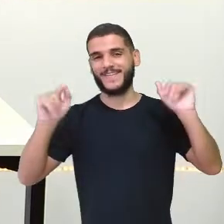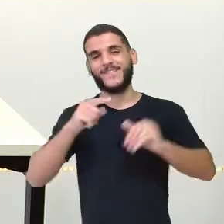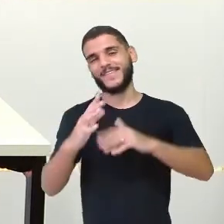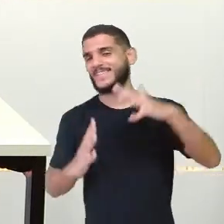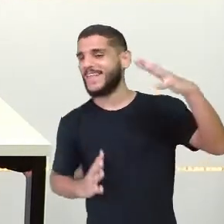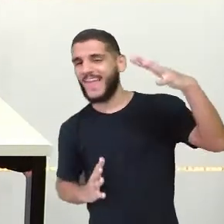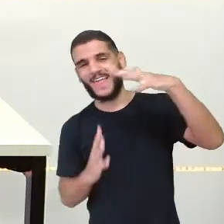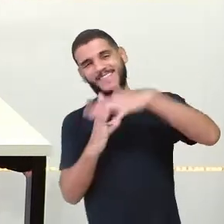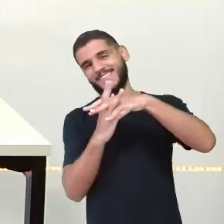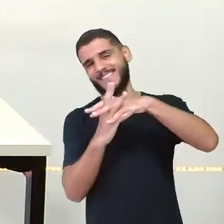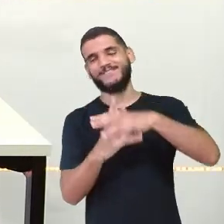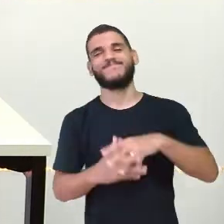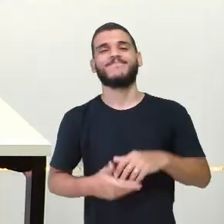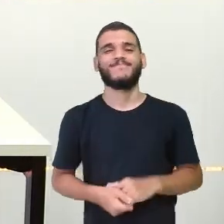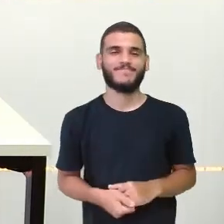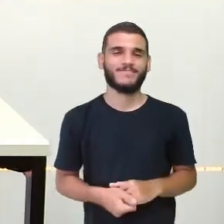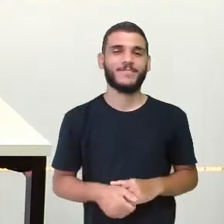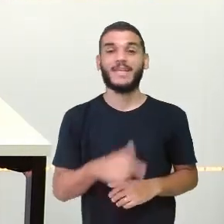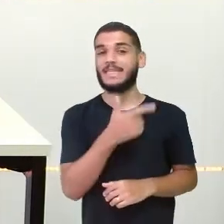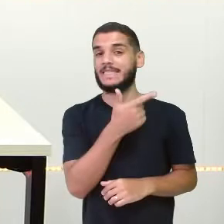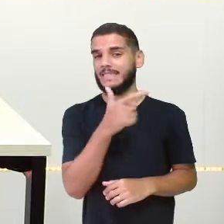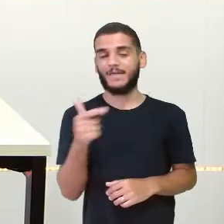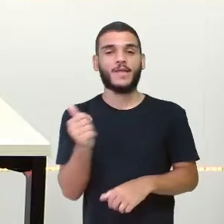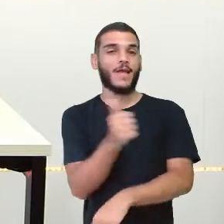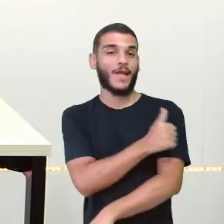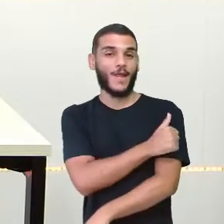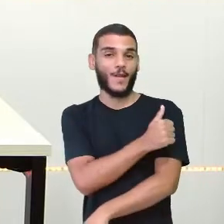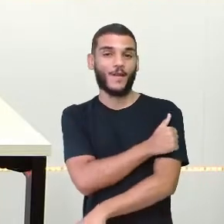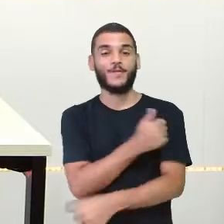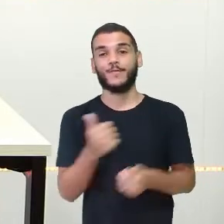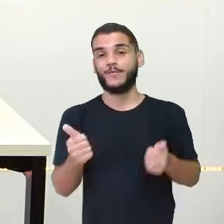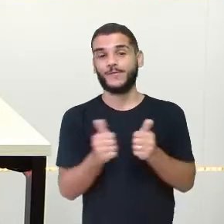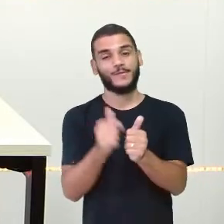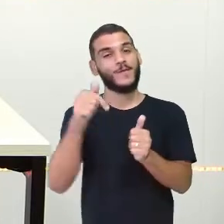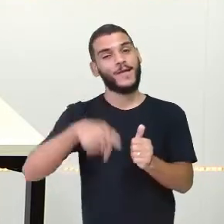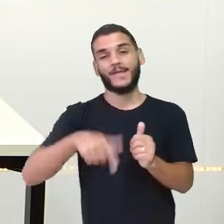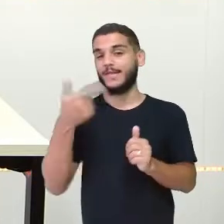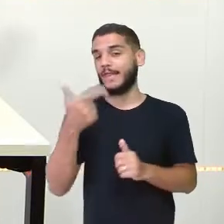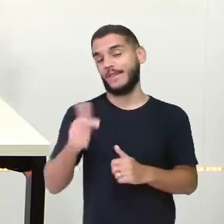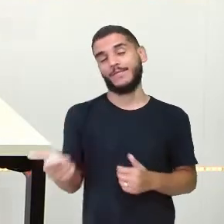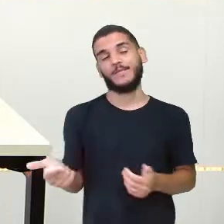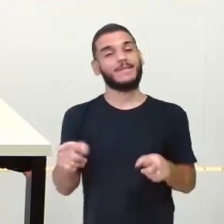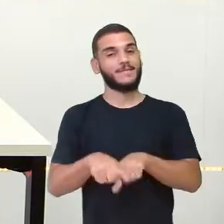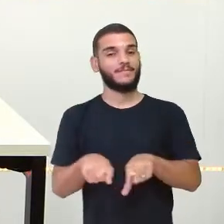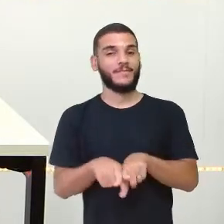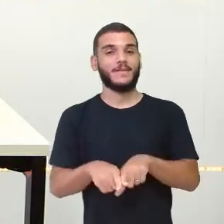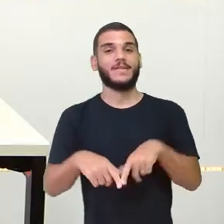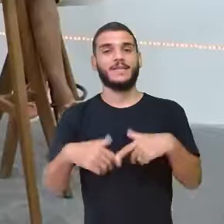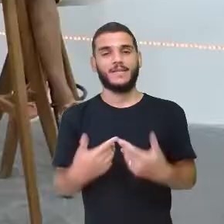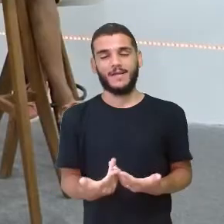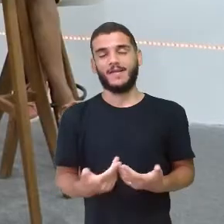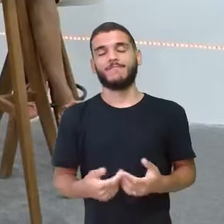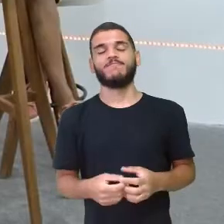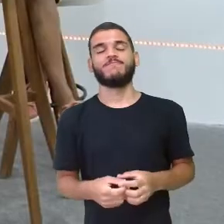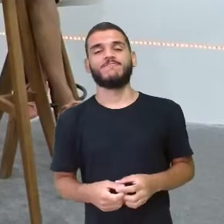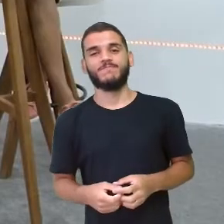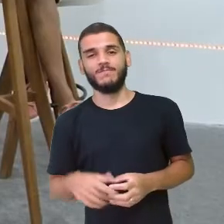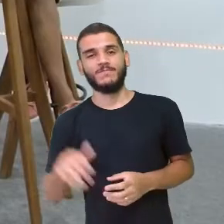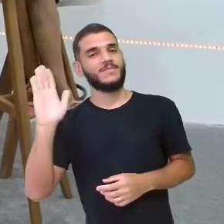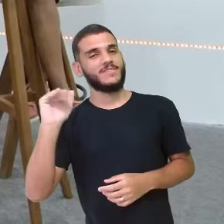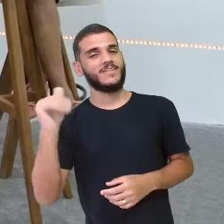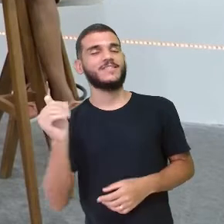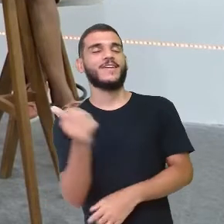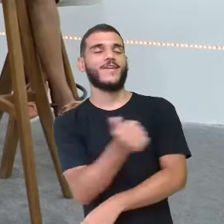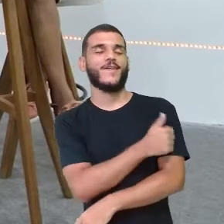Você Arrasa Sem você Não existiria O Educar Recife Vai se despedir Professora Josi Tchau